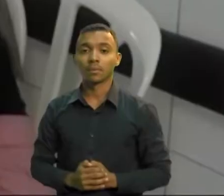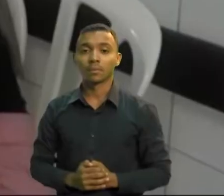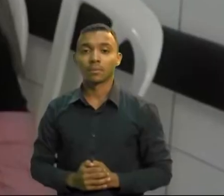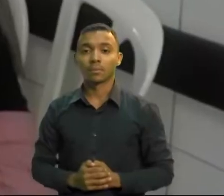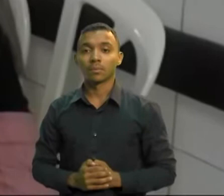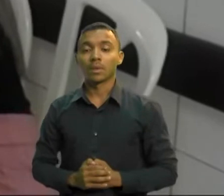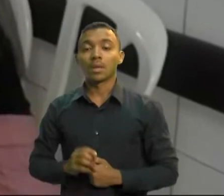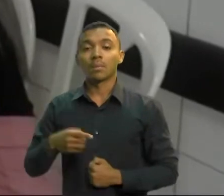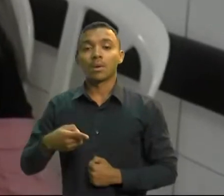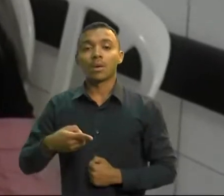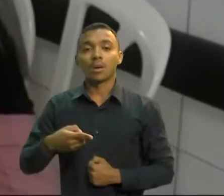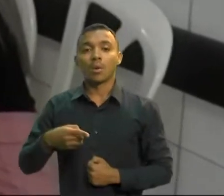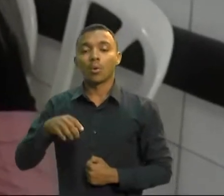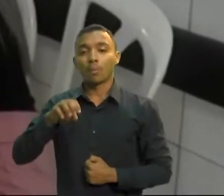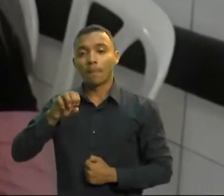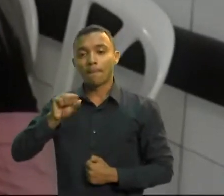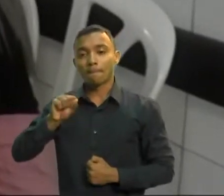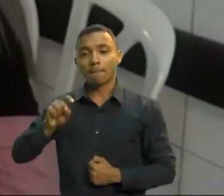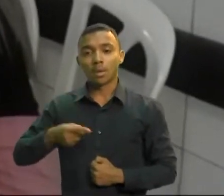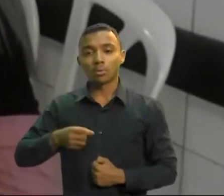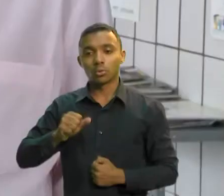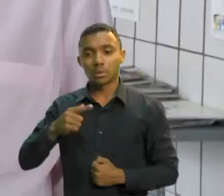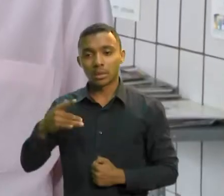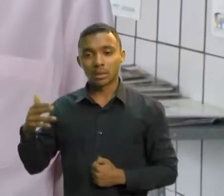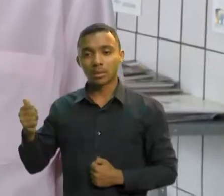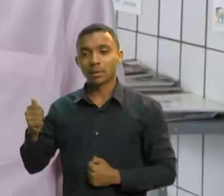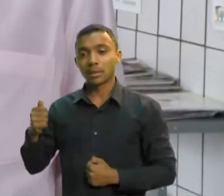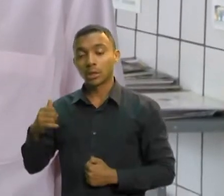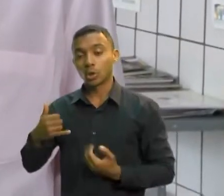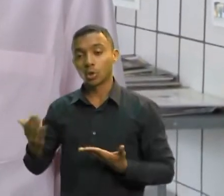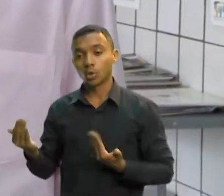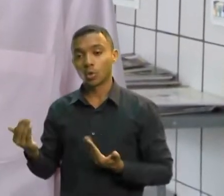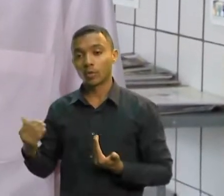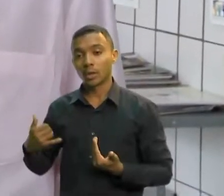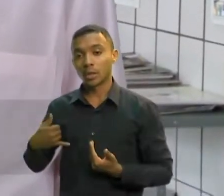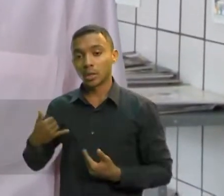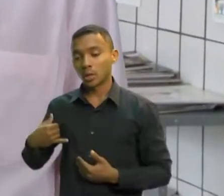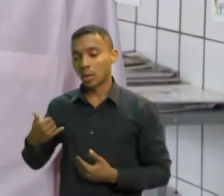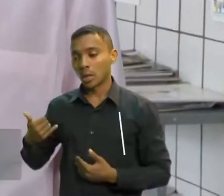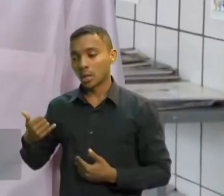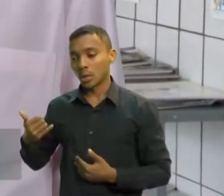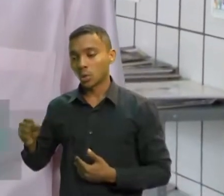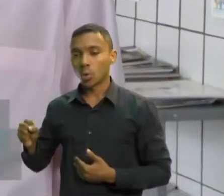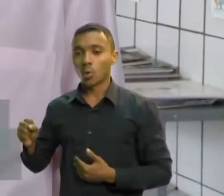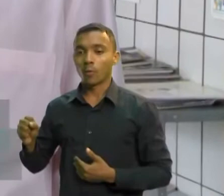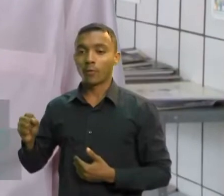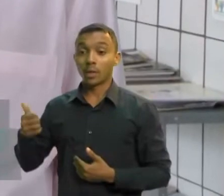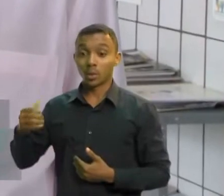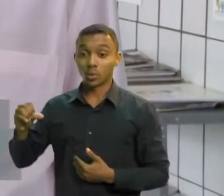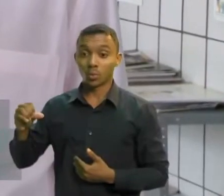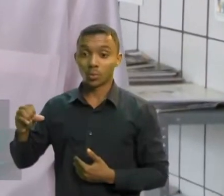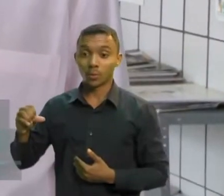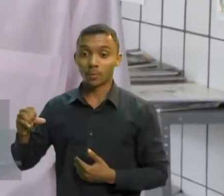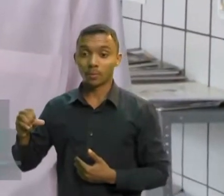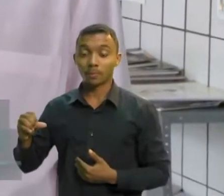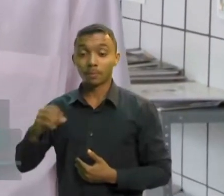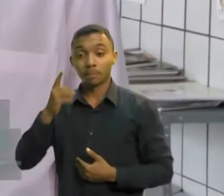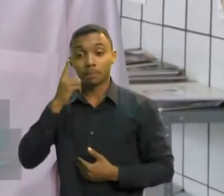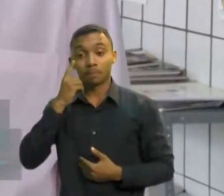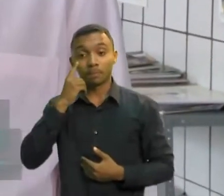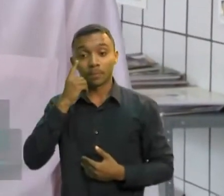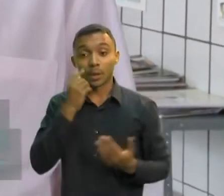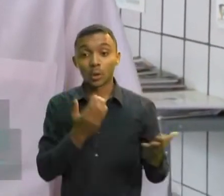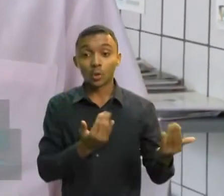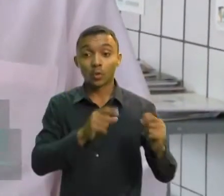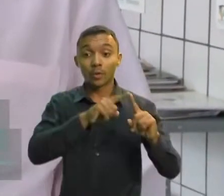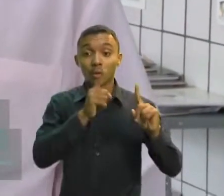partos em grávidas de 11 a 19 anos. Segundo a Organização Mundial da Saúde, a gravidez na adolescência ocorre quando as